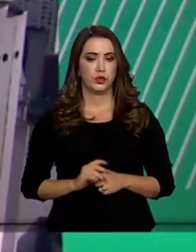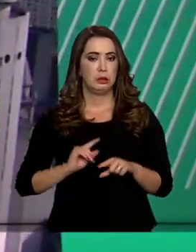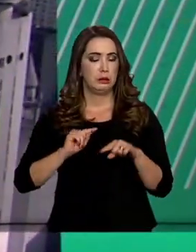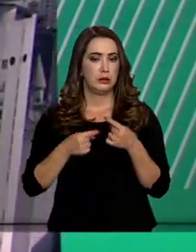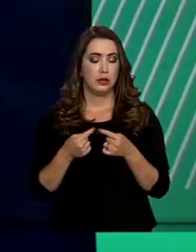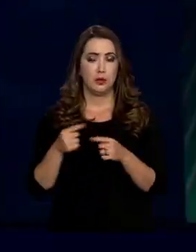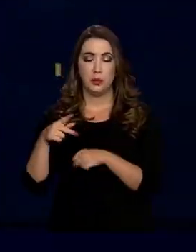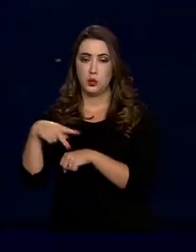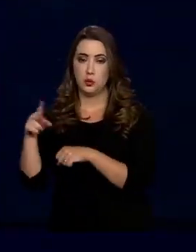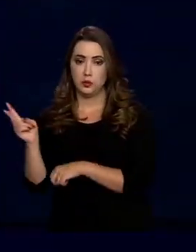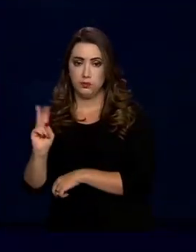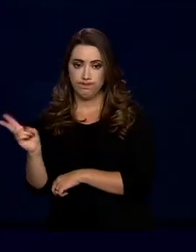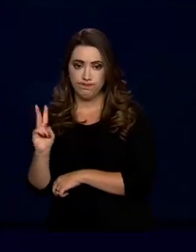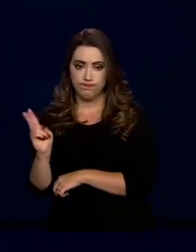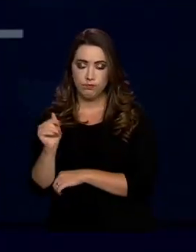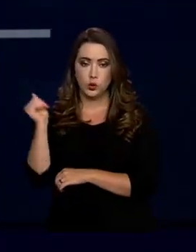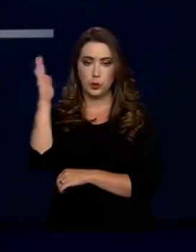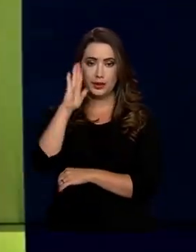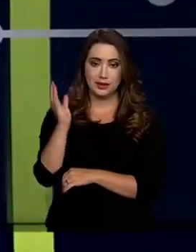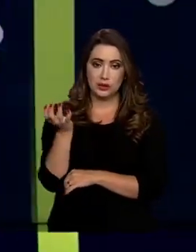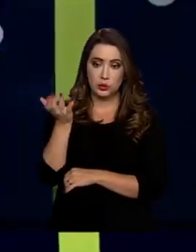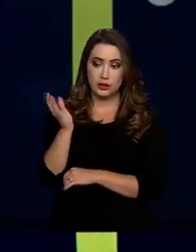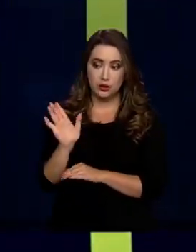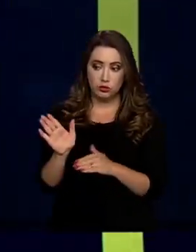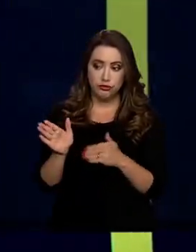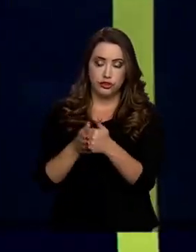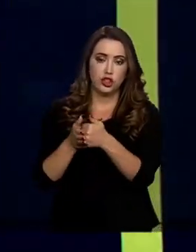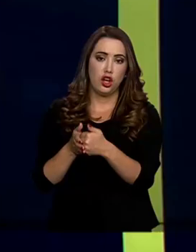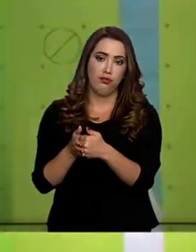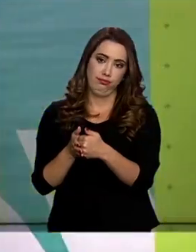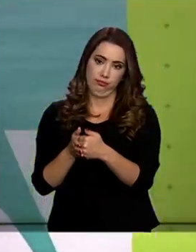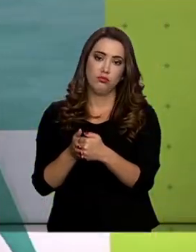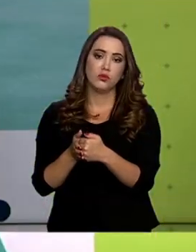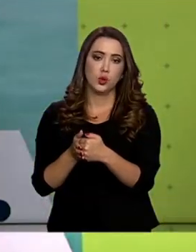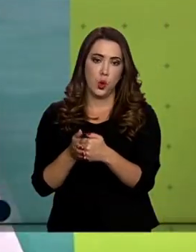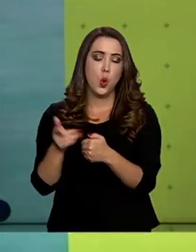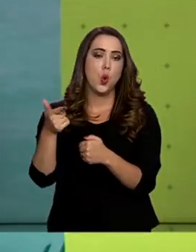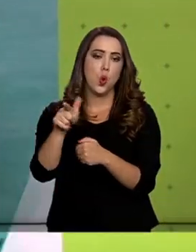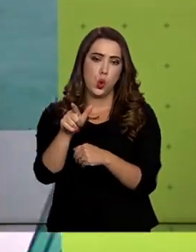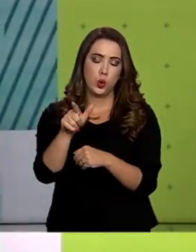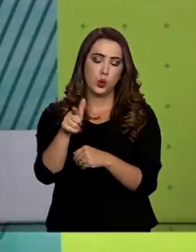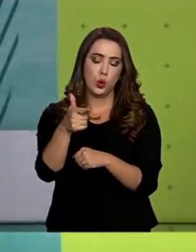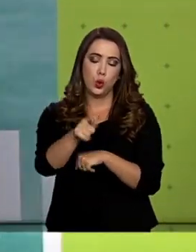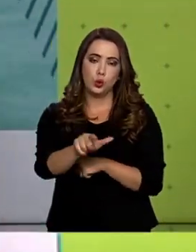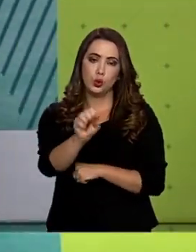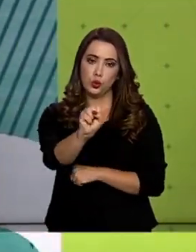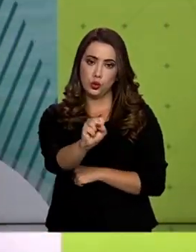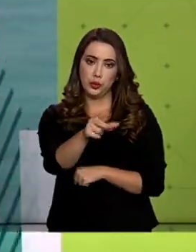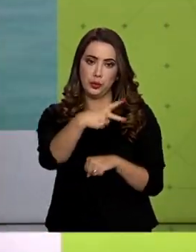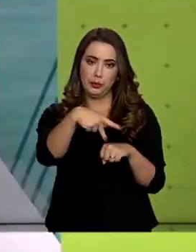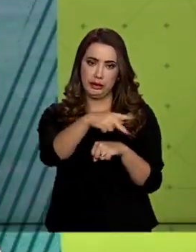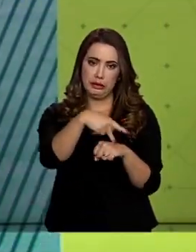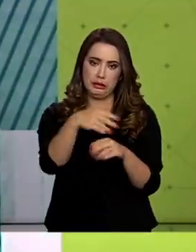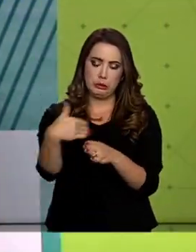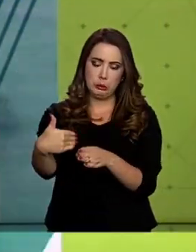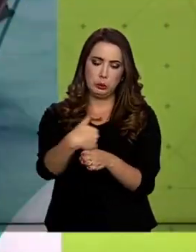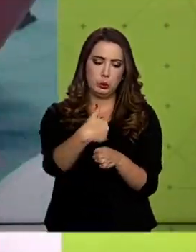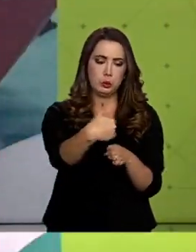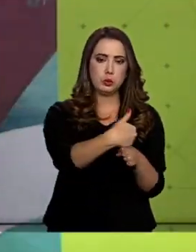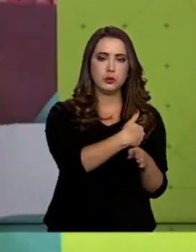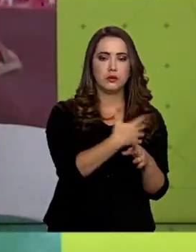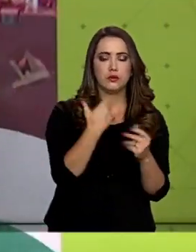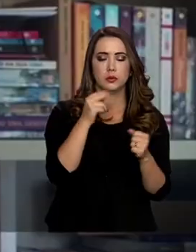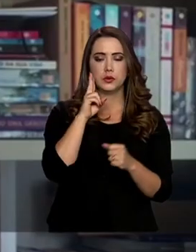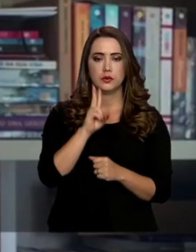da Venezuela, o Brasil decidiu restringir a entrada de estrangeiros de mais oito países fronteiriços. As informações com Luana